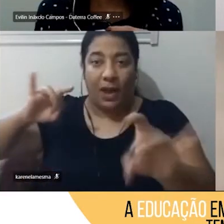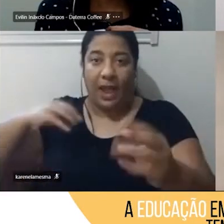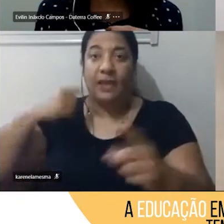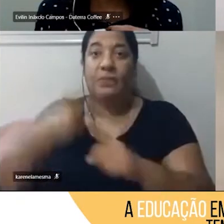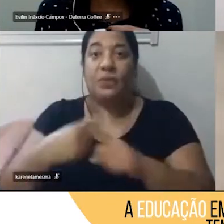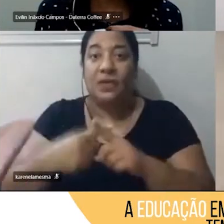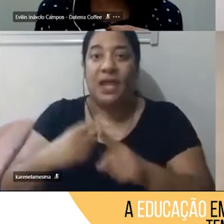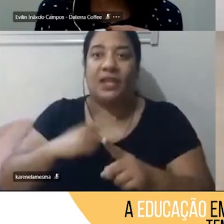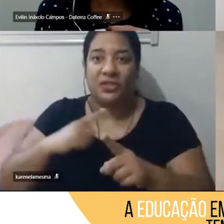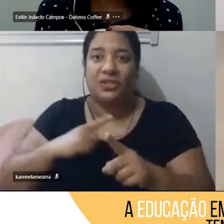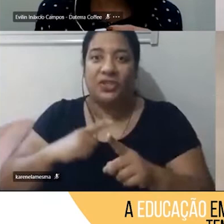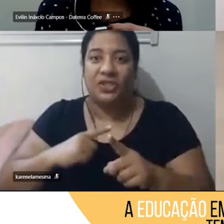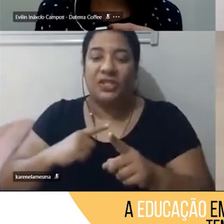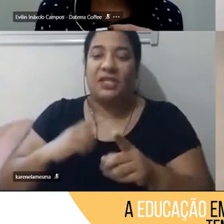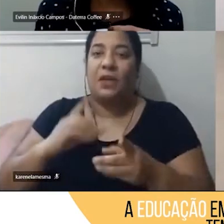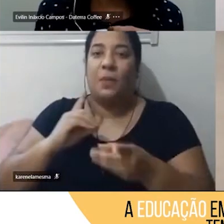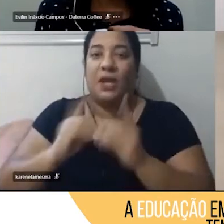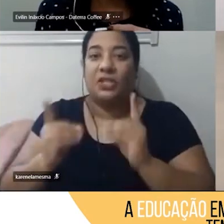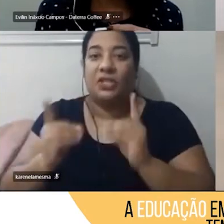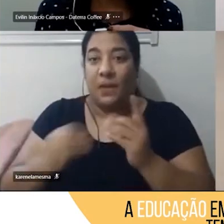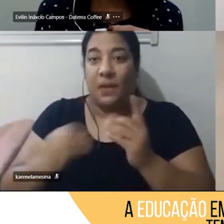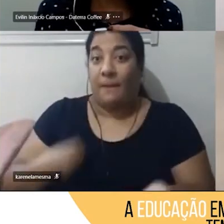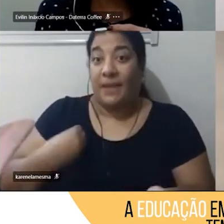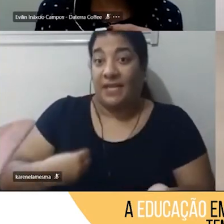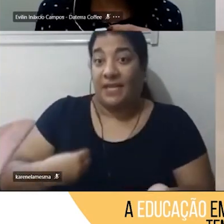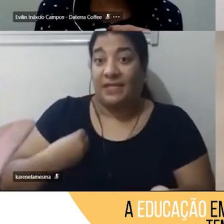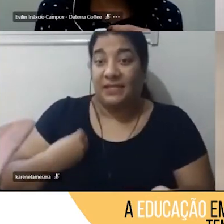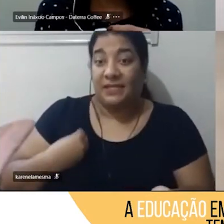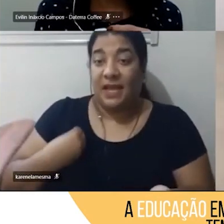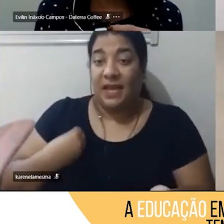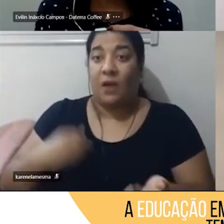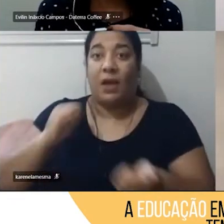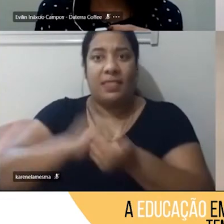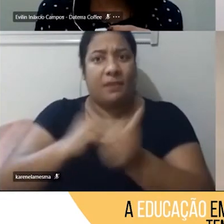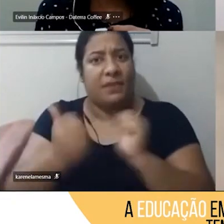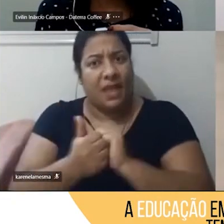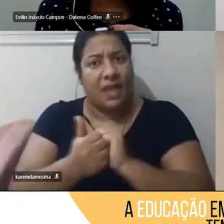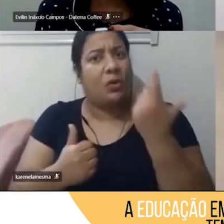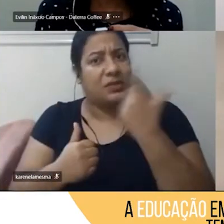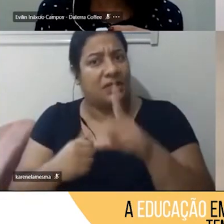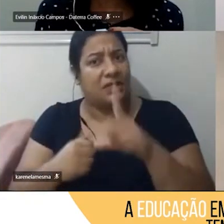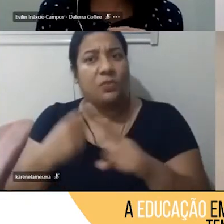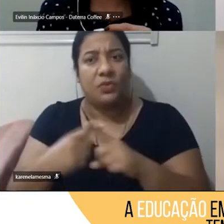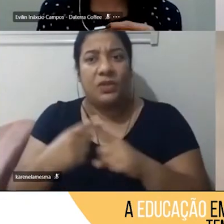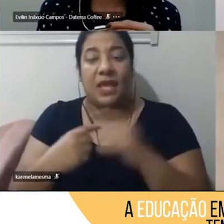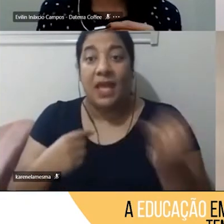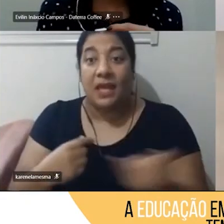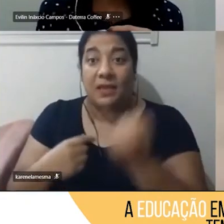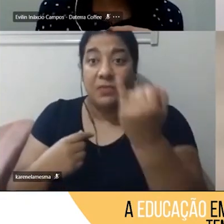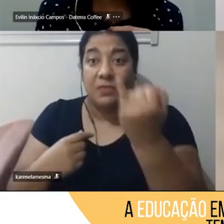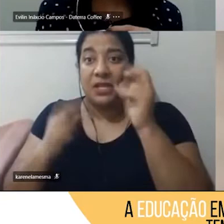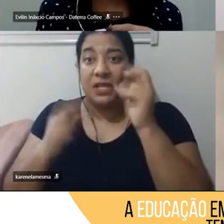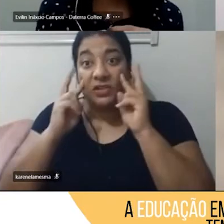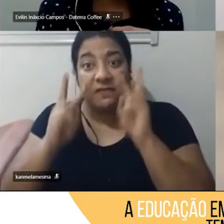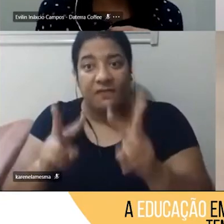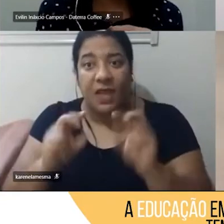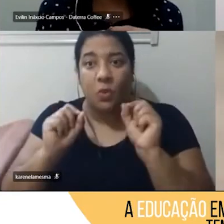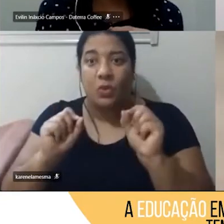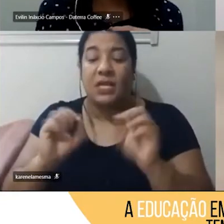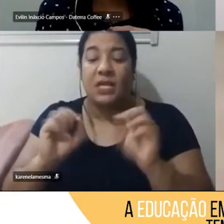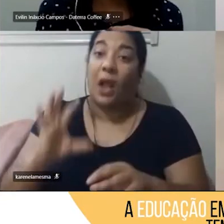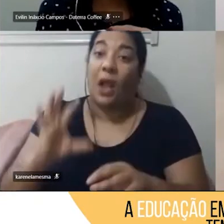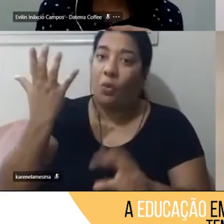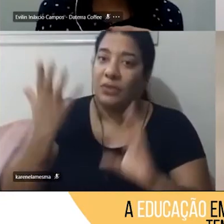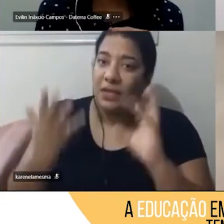importante, mas a gente conseguiu adaptar pra que eles conseguissem ver a importância de tudo isso que está acontecendo, a importância deles, e